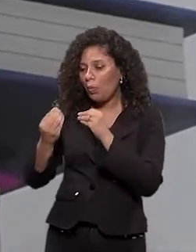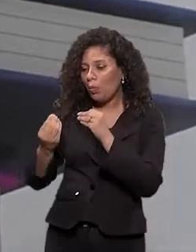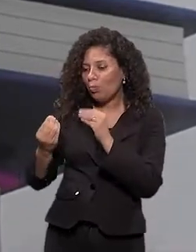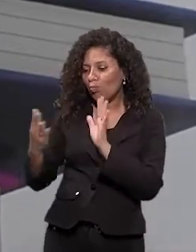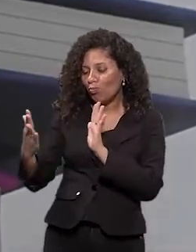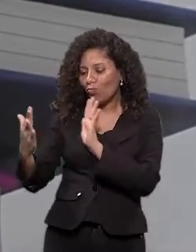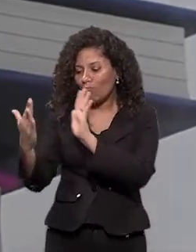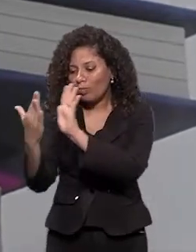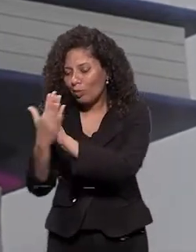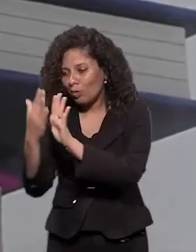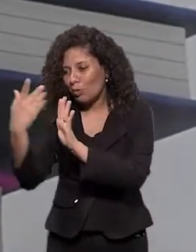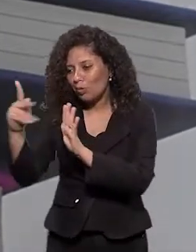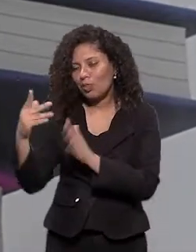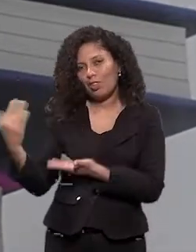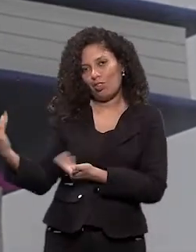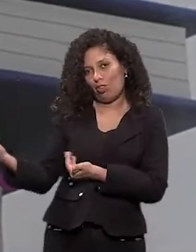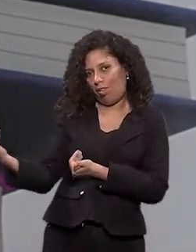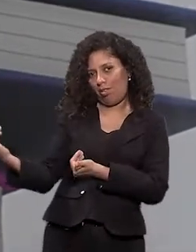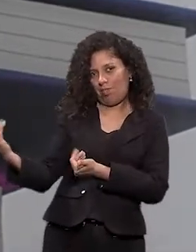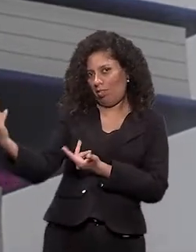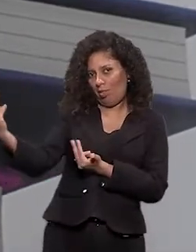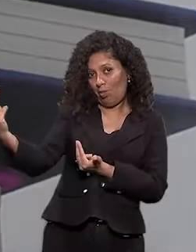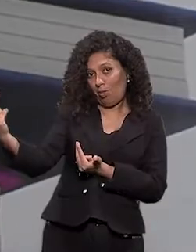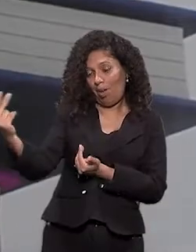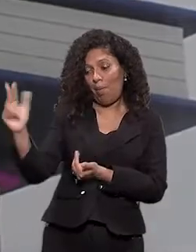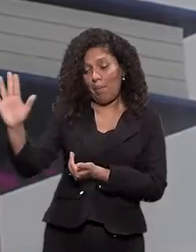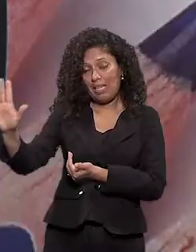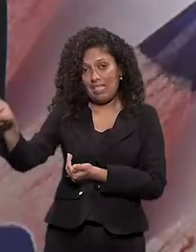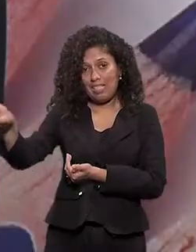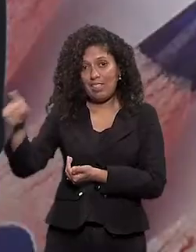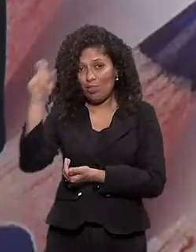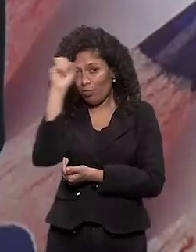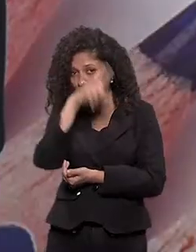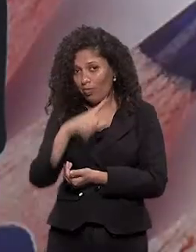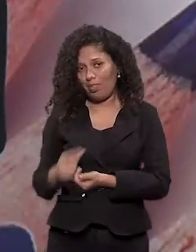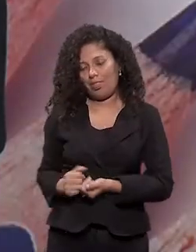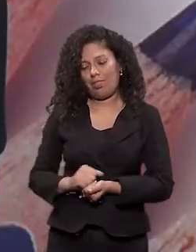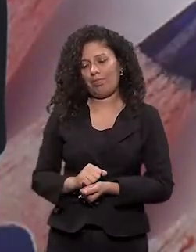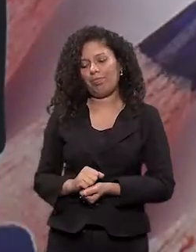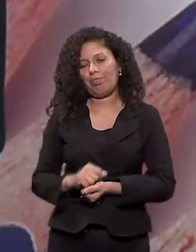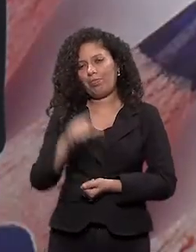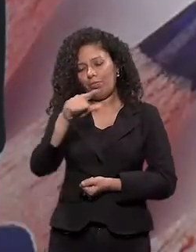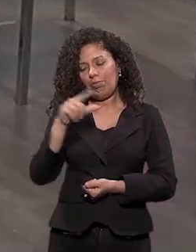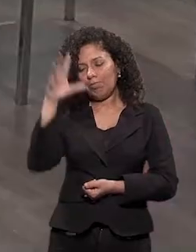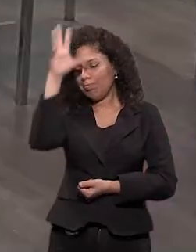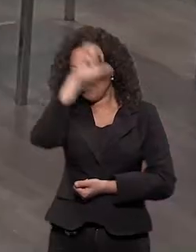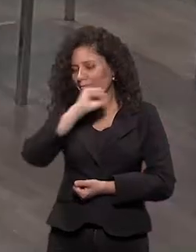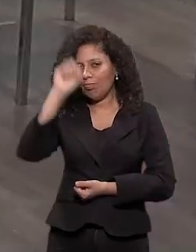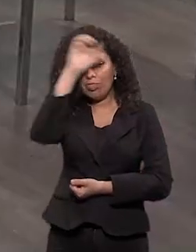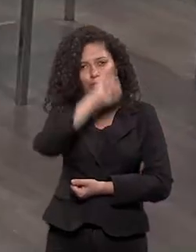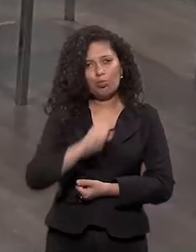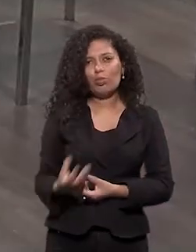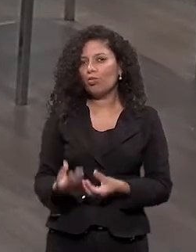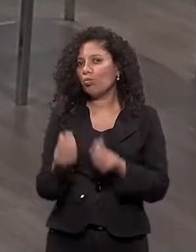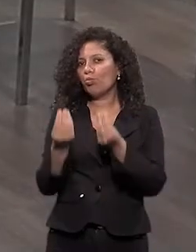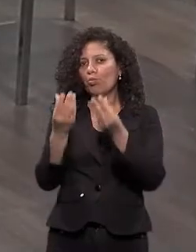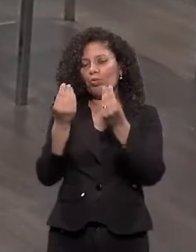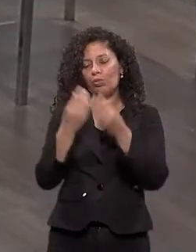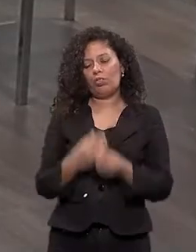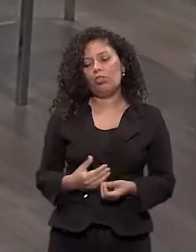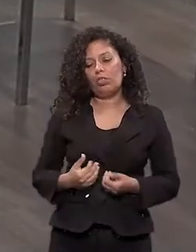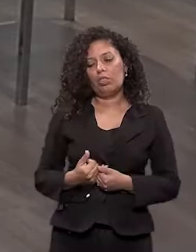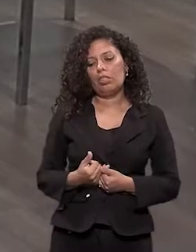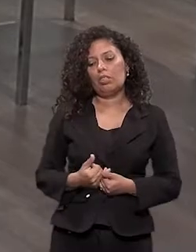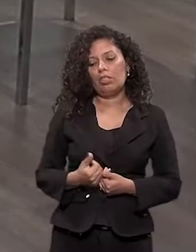pessoas, né? Que eram jovens, mas eram silvores. Você deve ter crescido muito, né? Muito. Eu sei. Eu comecei a dar aula com